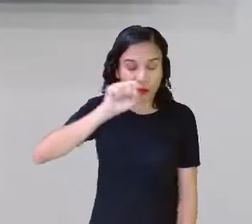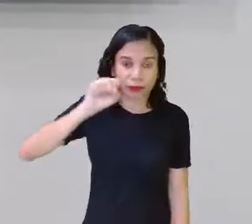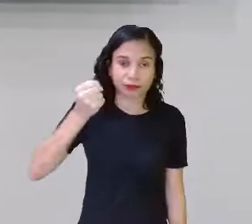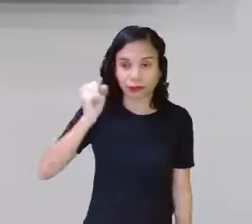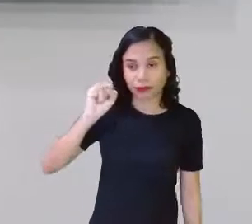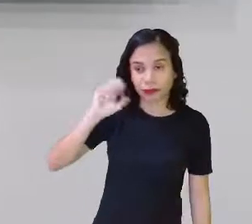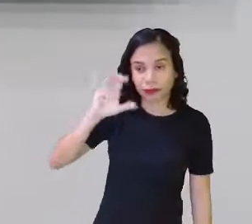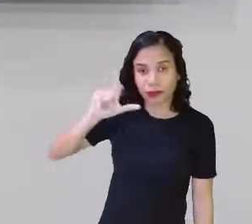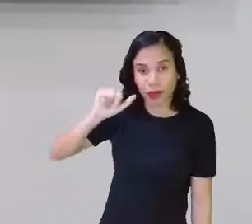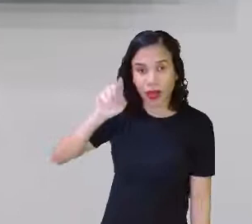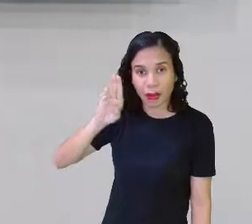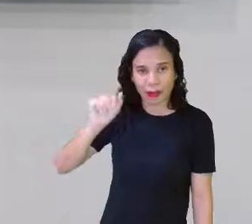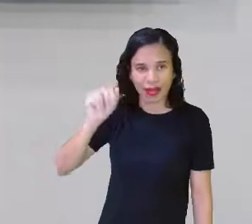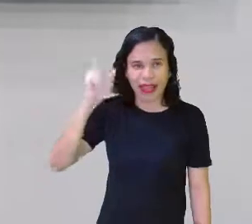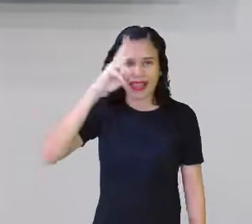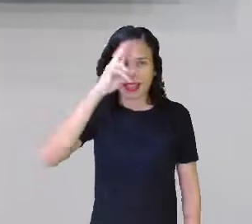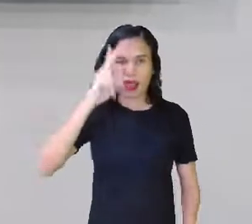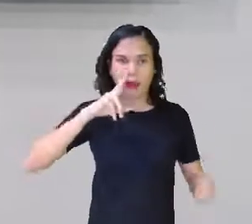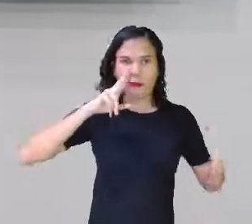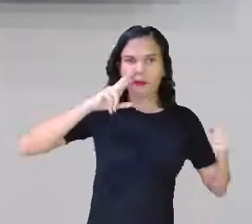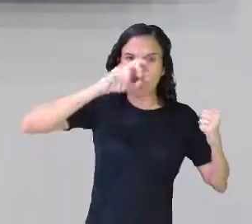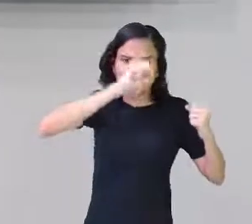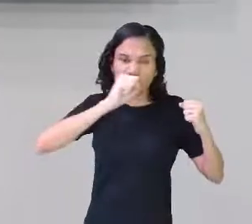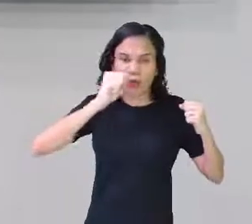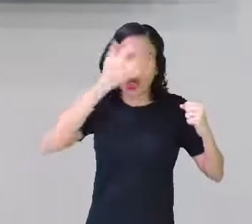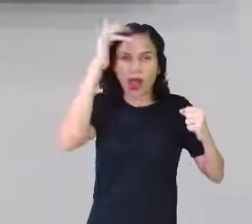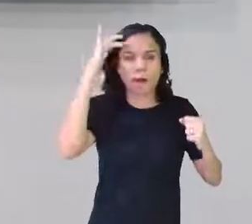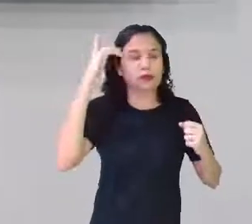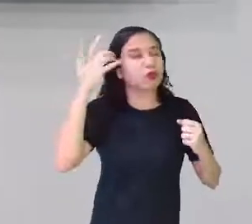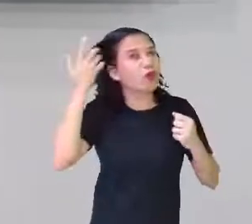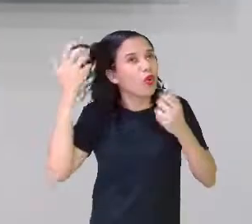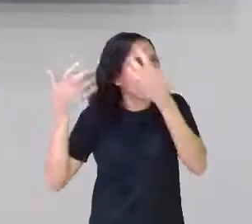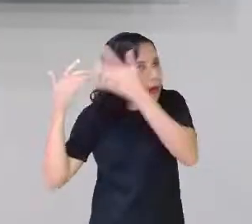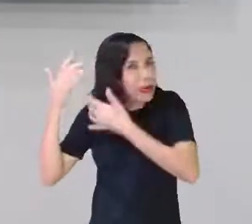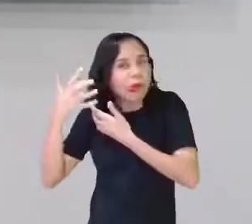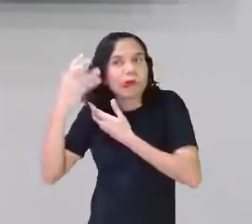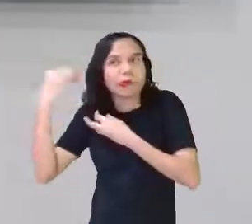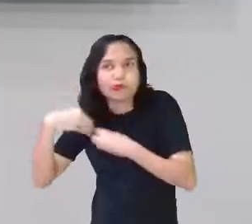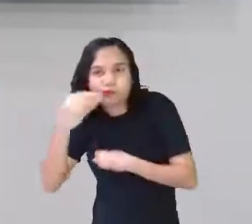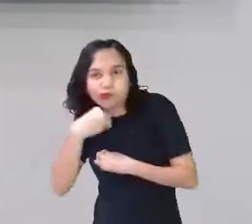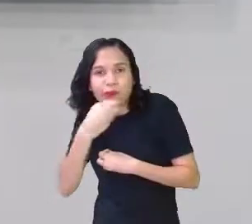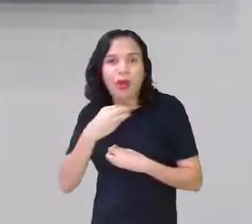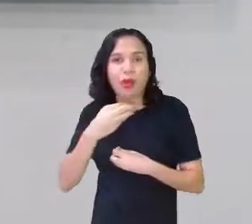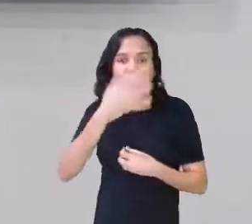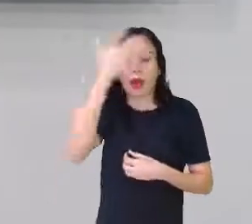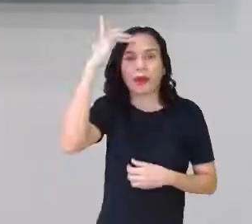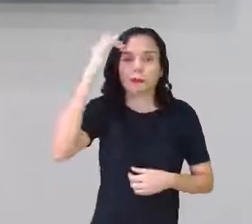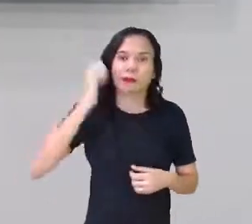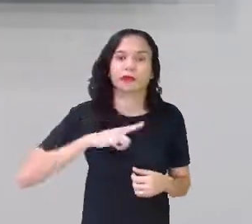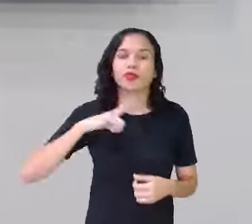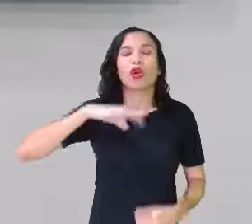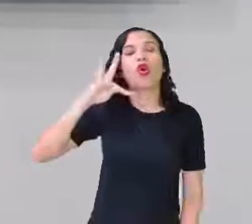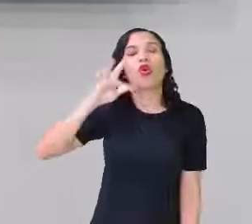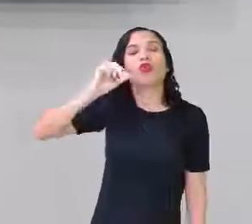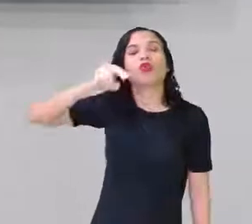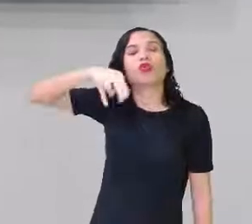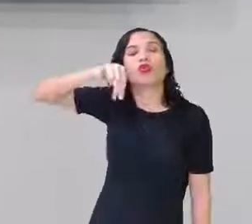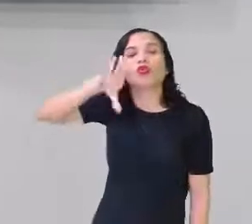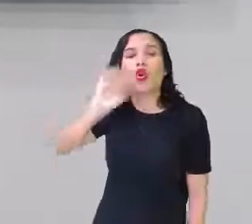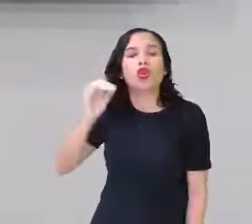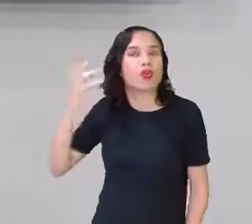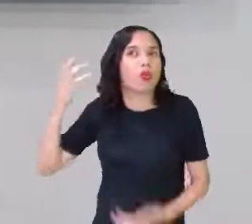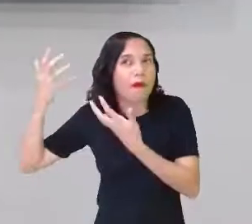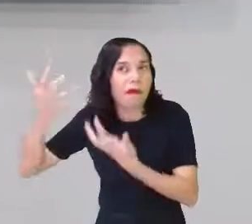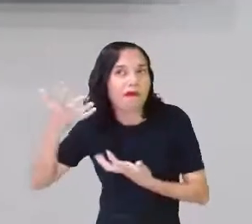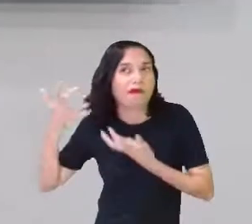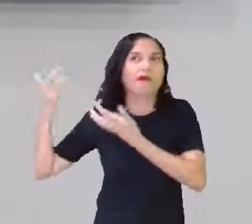tônica, lembra de tônico, é aquilo que dá força. Se está caindo cabelo, usa um tônico capilar para dar força, entendeu? Então, tônico tem a ver com força. Então,